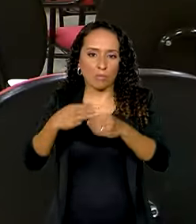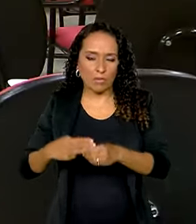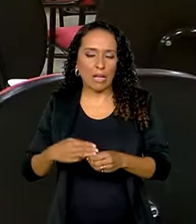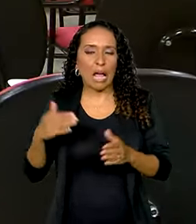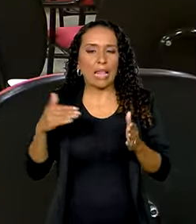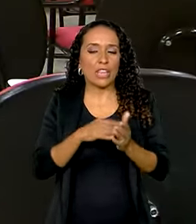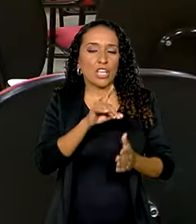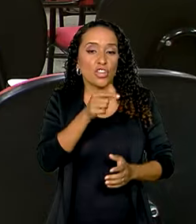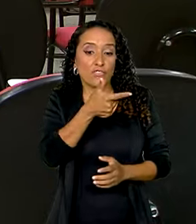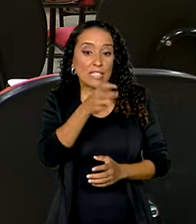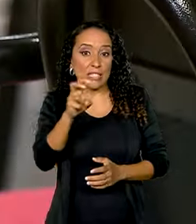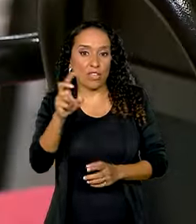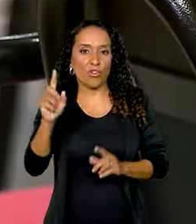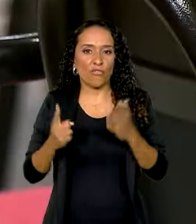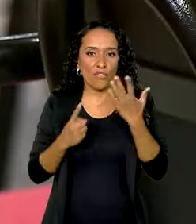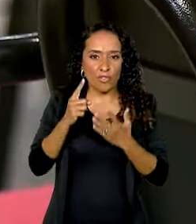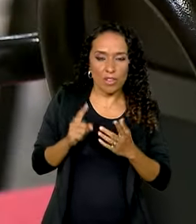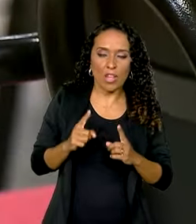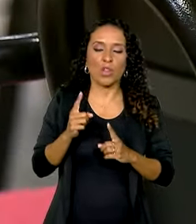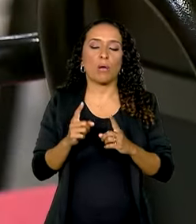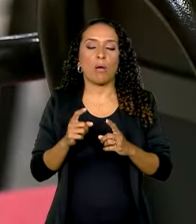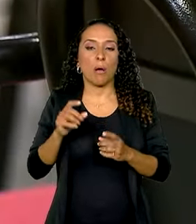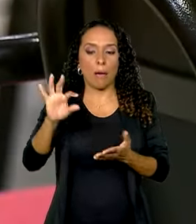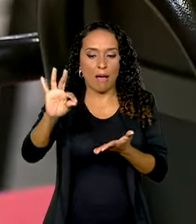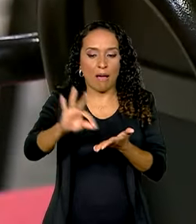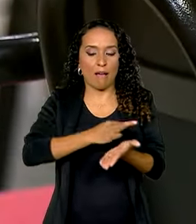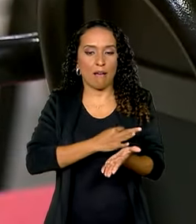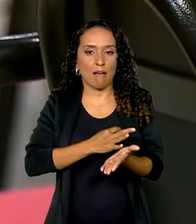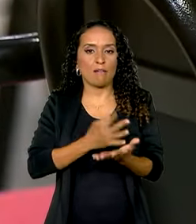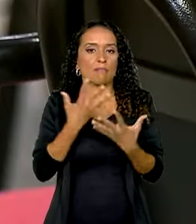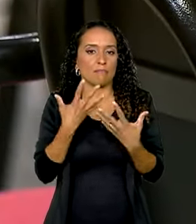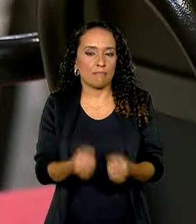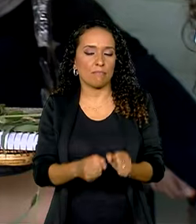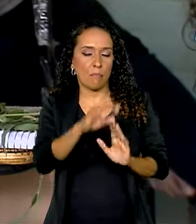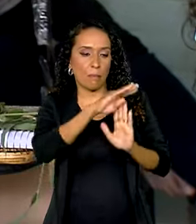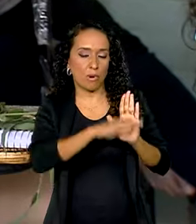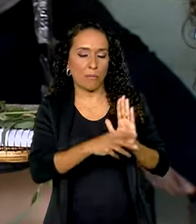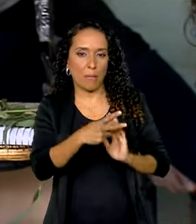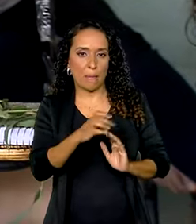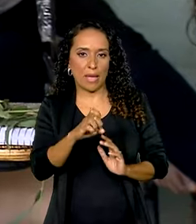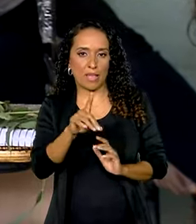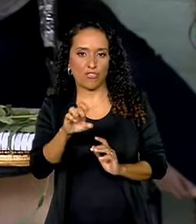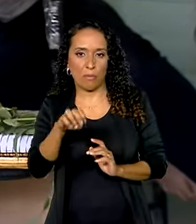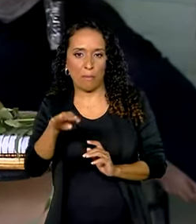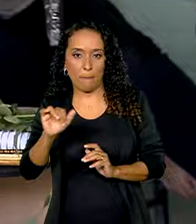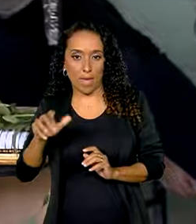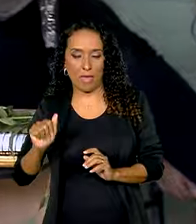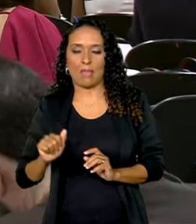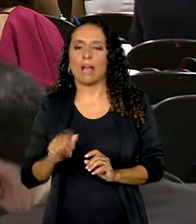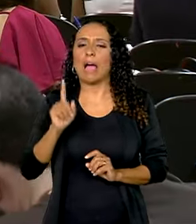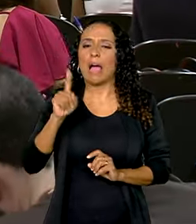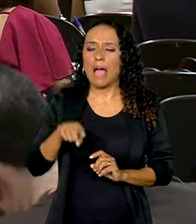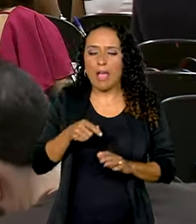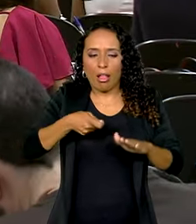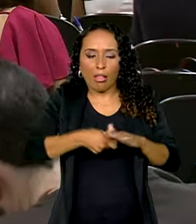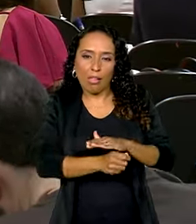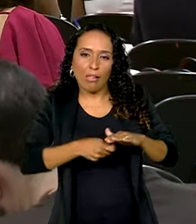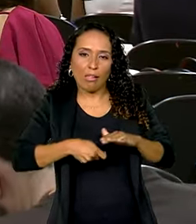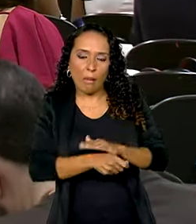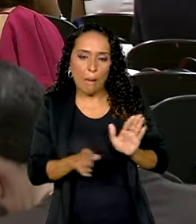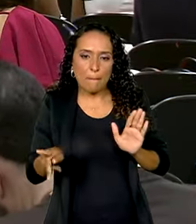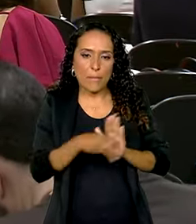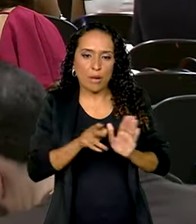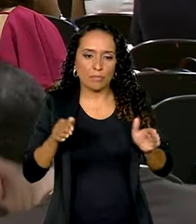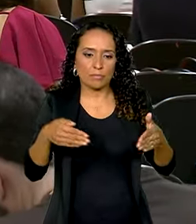até o dia 25 de fevereiro para assinar o termo de compromisso do programa Pé de Meia. Uma espécie de poupança destinada a